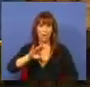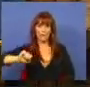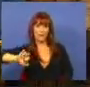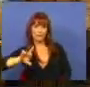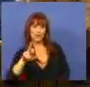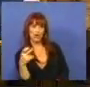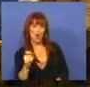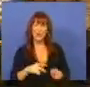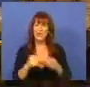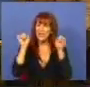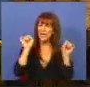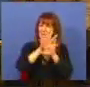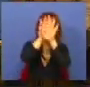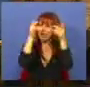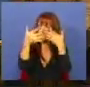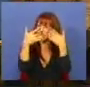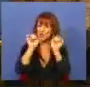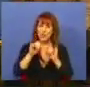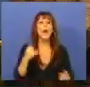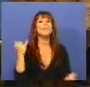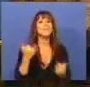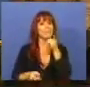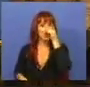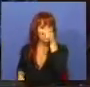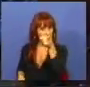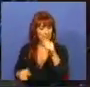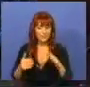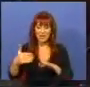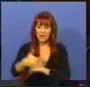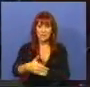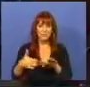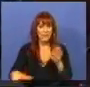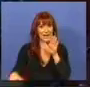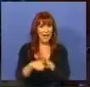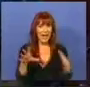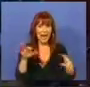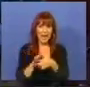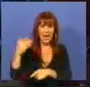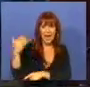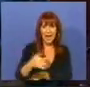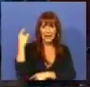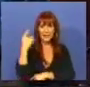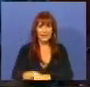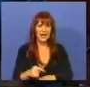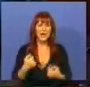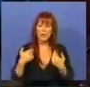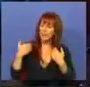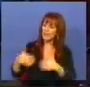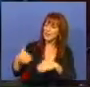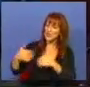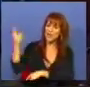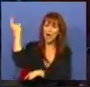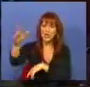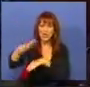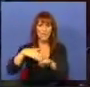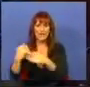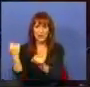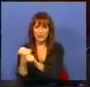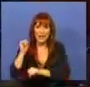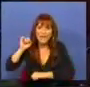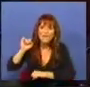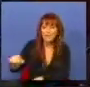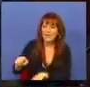pouco transparentes e de risco. E esse enquadramento já existe. E deixemos as autoridades fazerem o seu